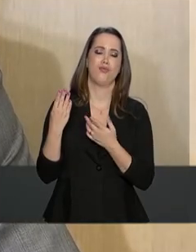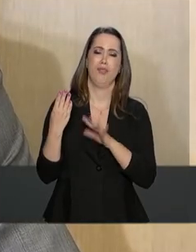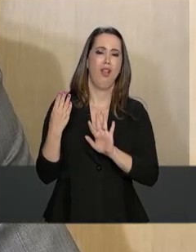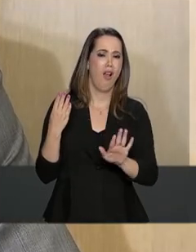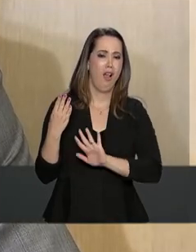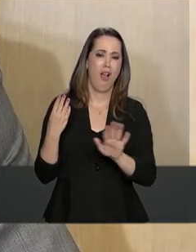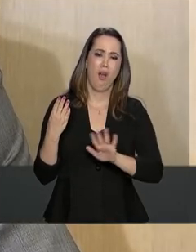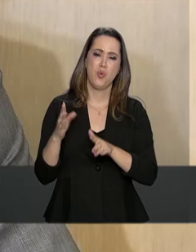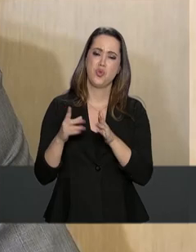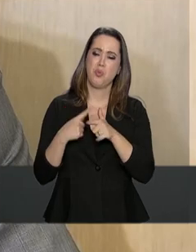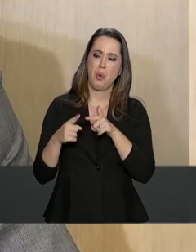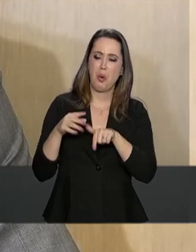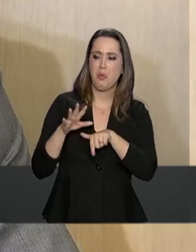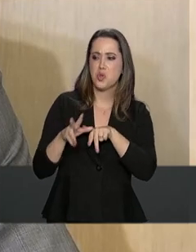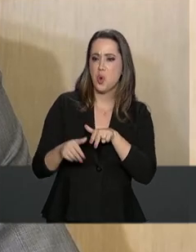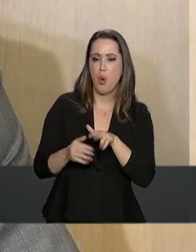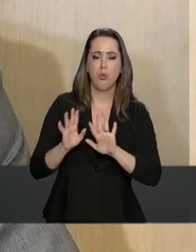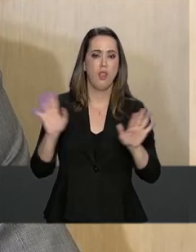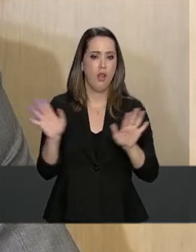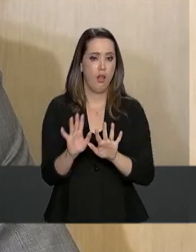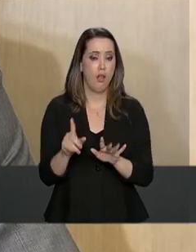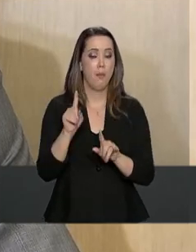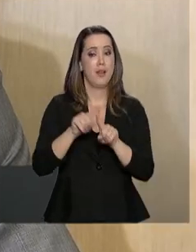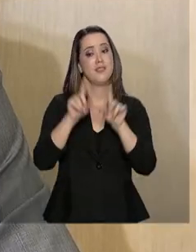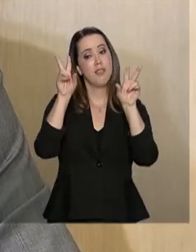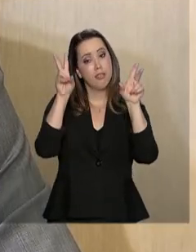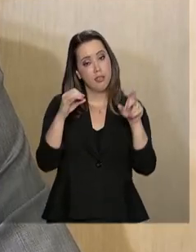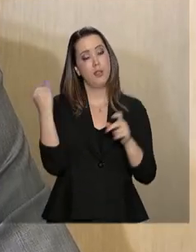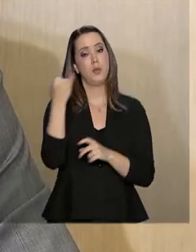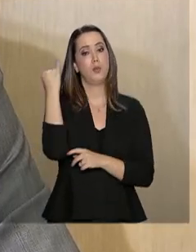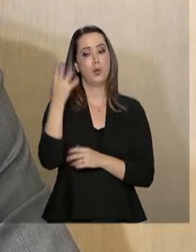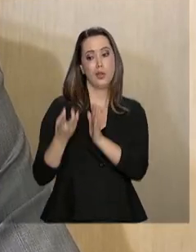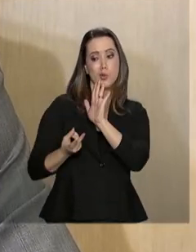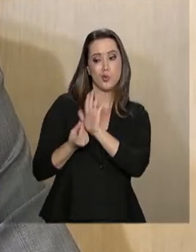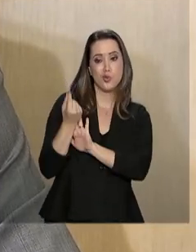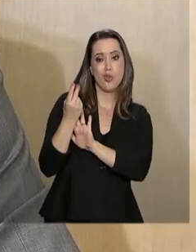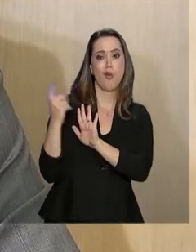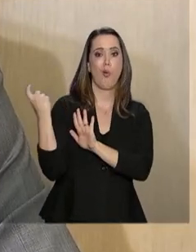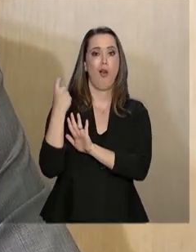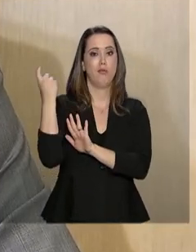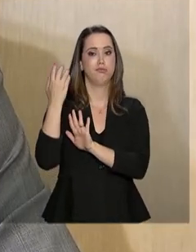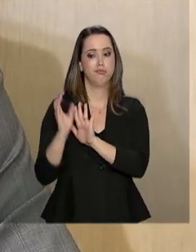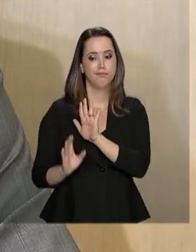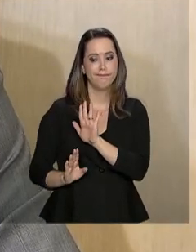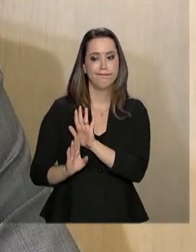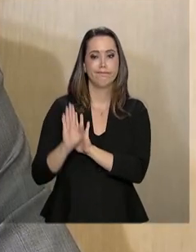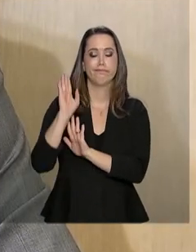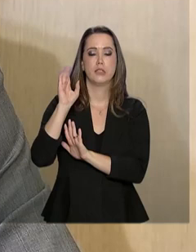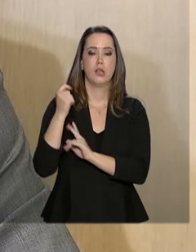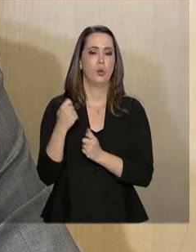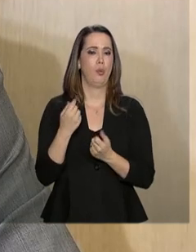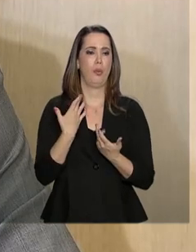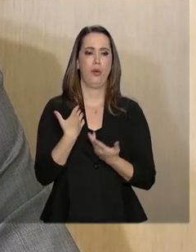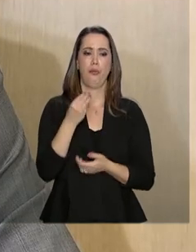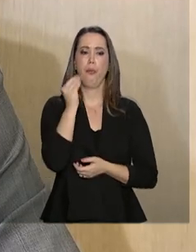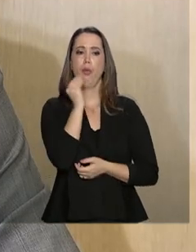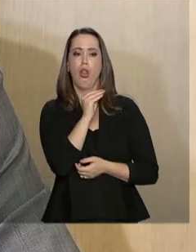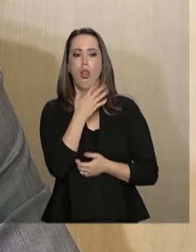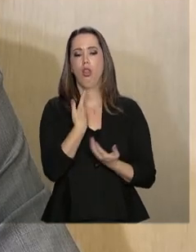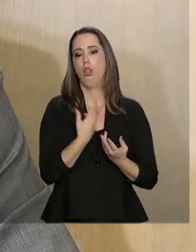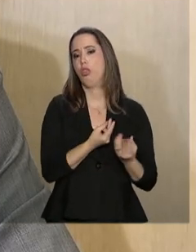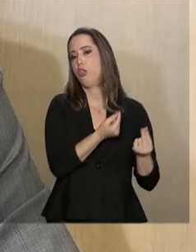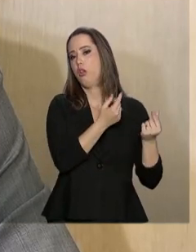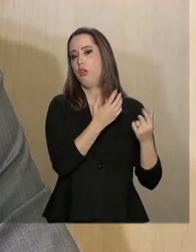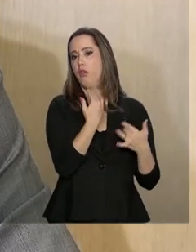temas importantes com recursos bastante significativos. Nós não podemos desprezar o fato que são recursos